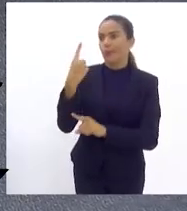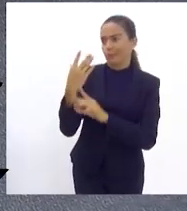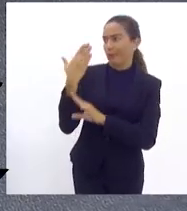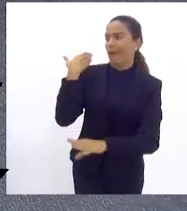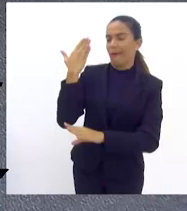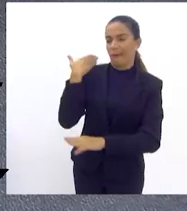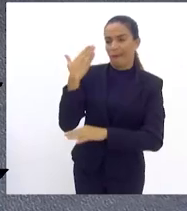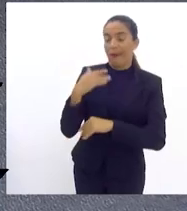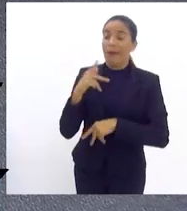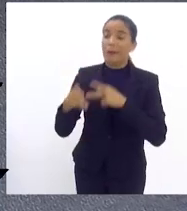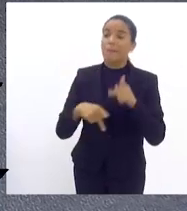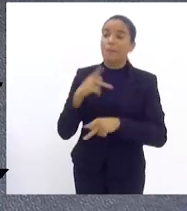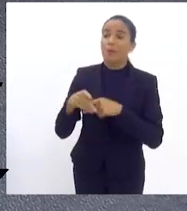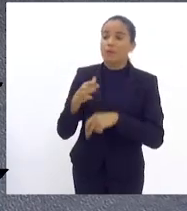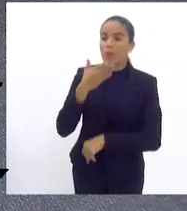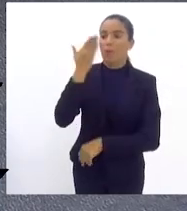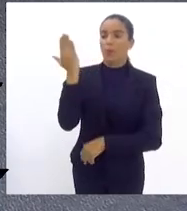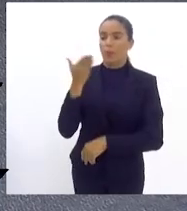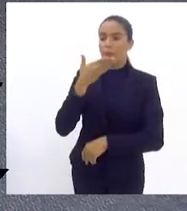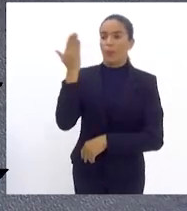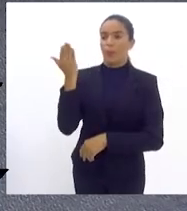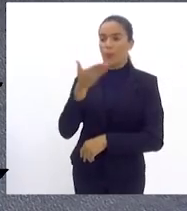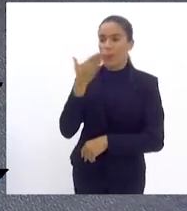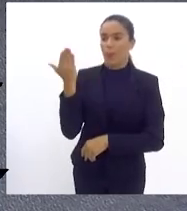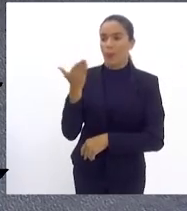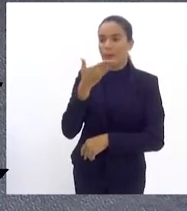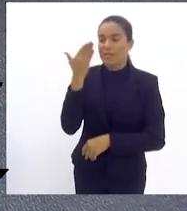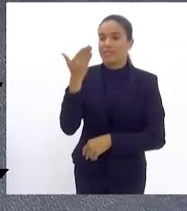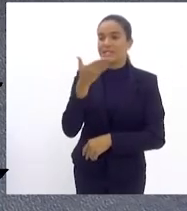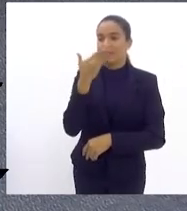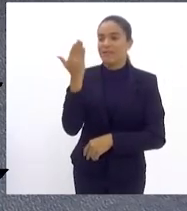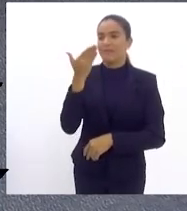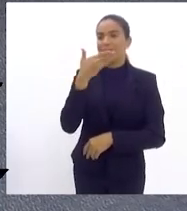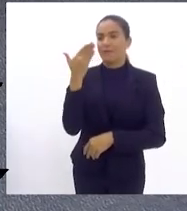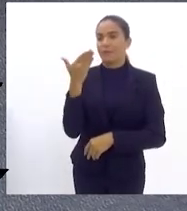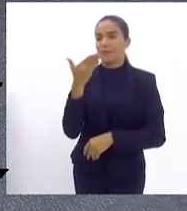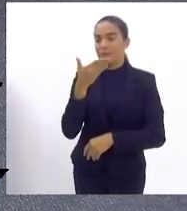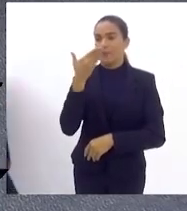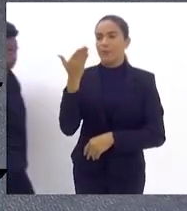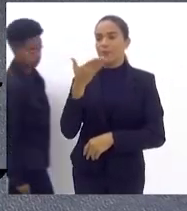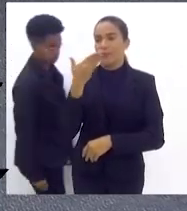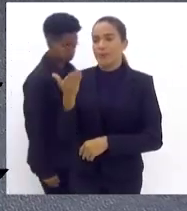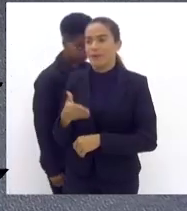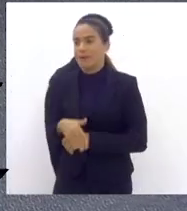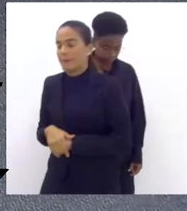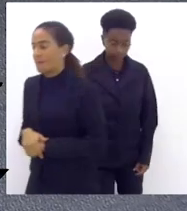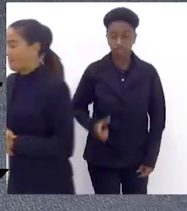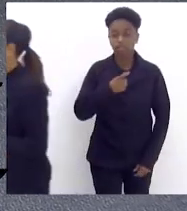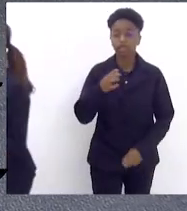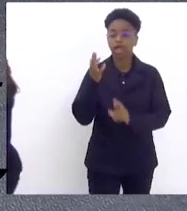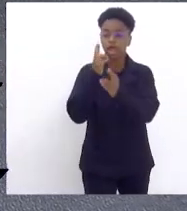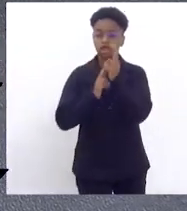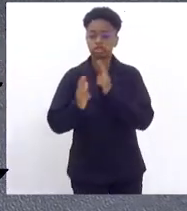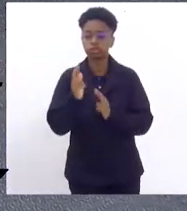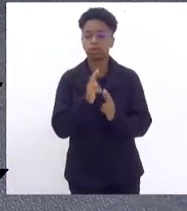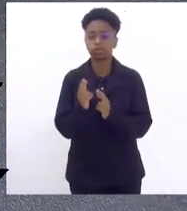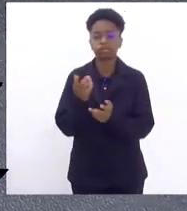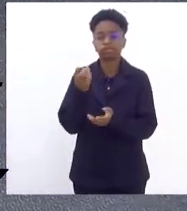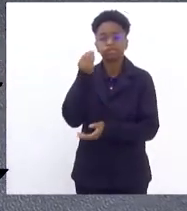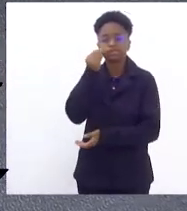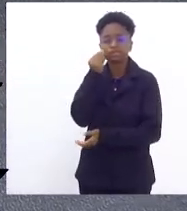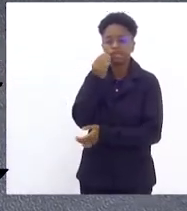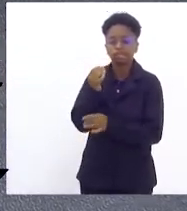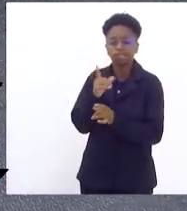fica à mercê nós ficamos aqui com essas respostas evasivas das concessionárias do estamos